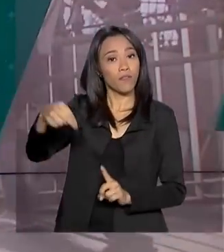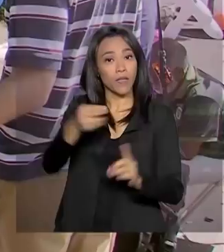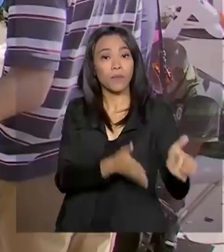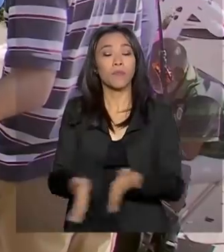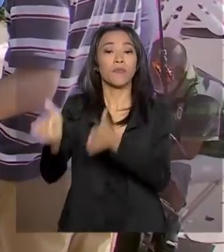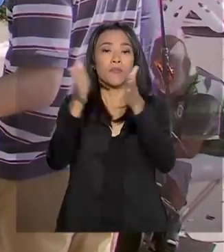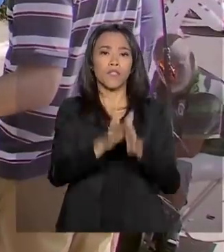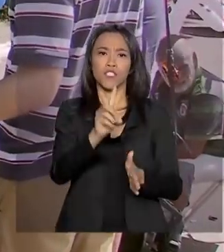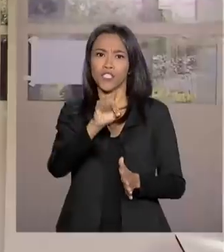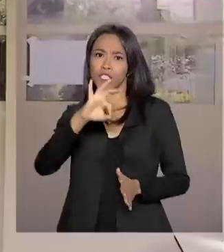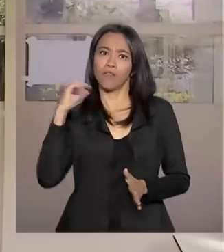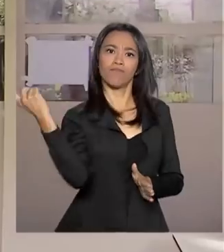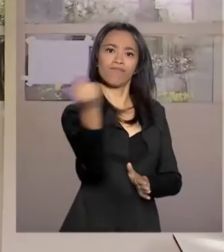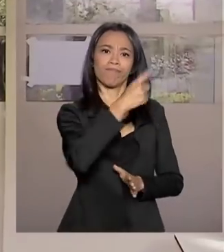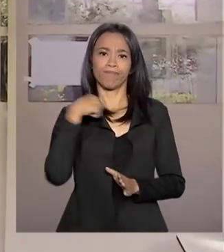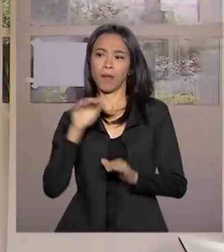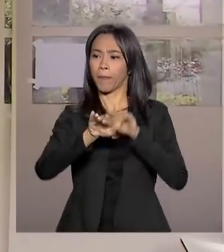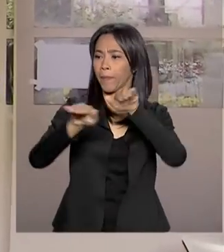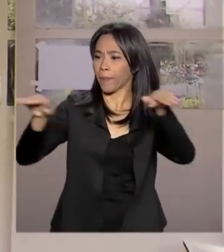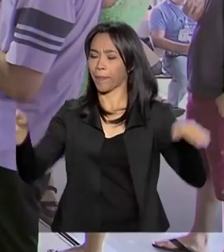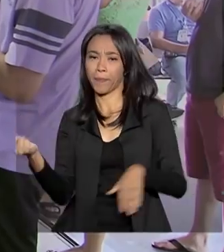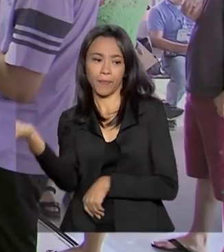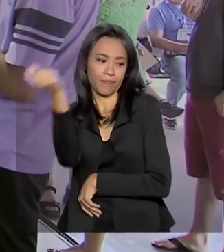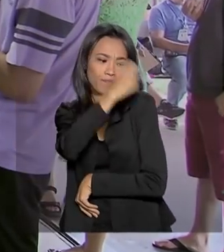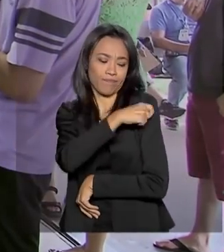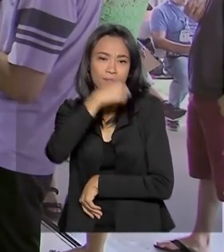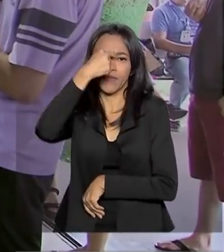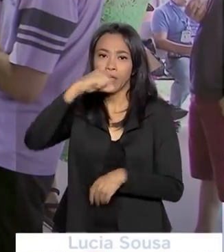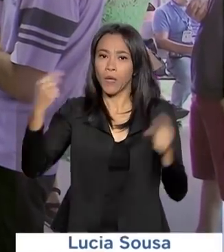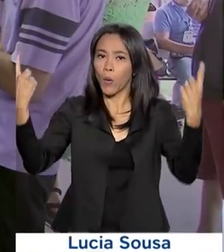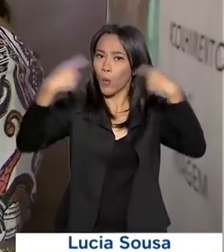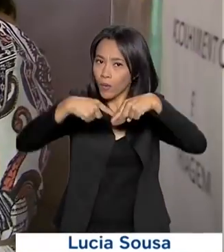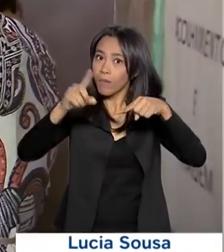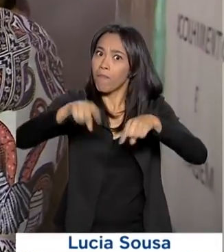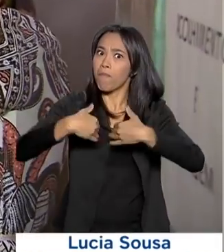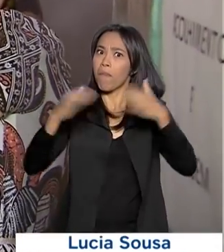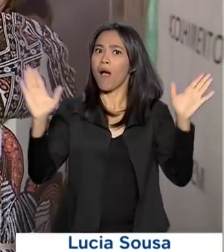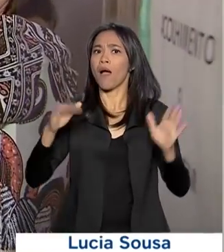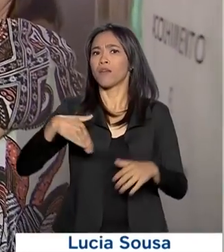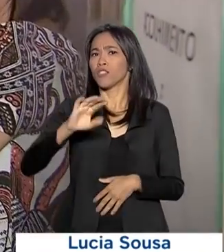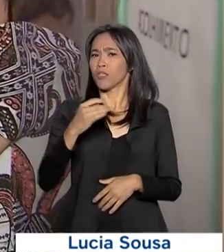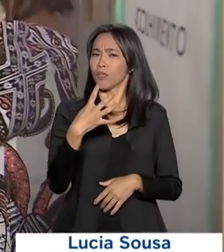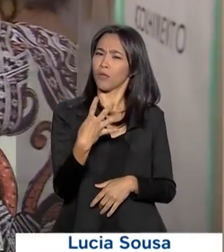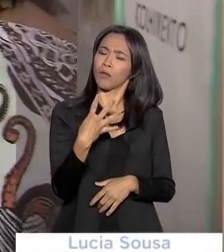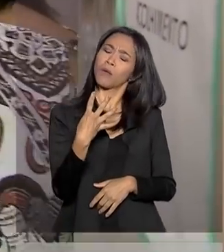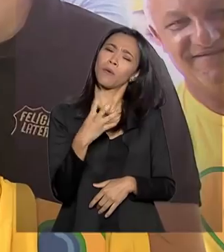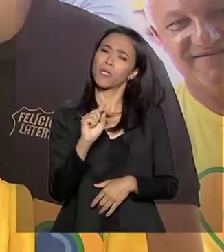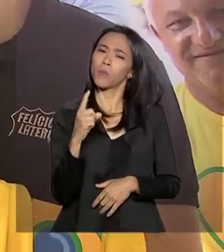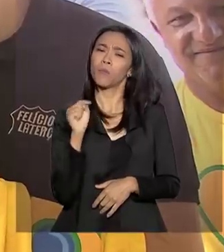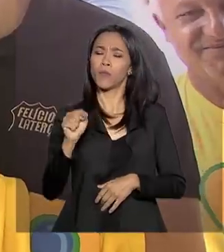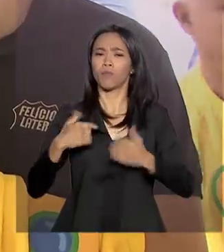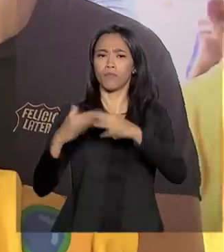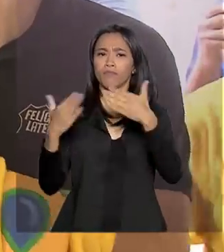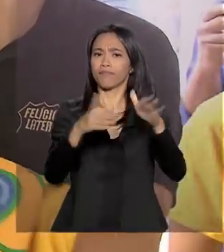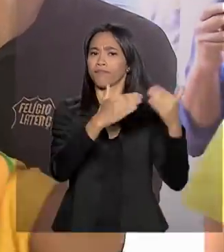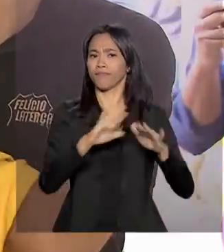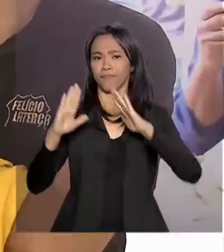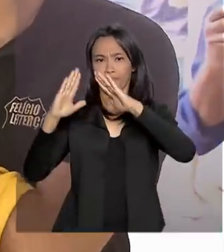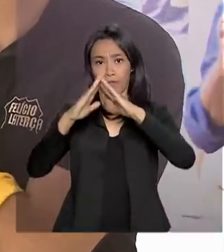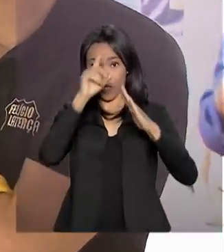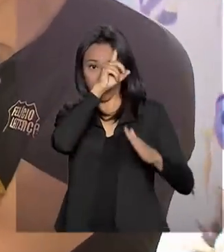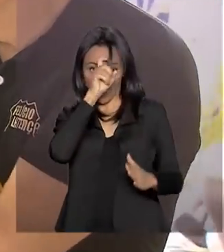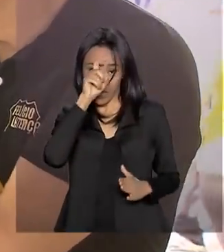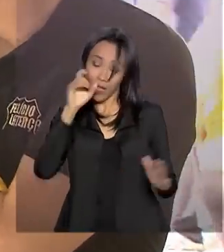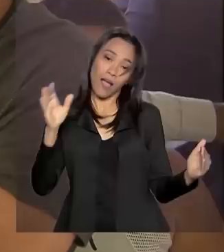No dia D de mobilização contra a gripe, mais de 41 mil postos de saúde em todo o país disponibilizaram a vacina. A campanha